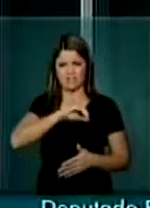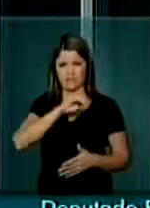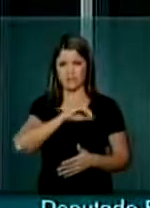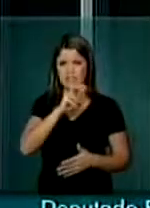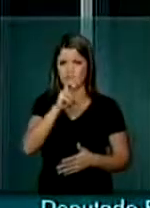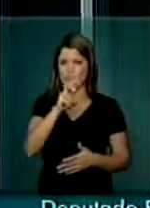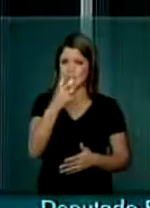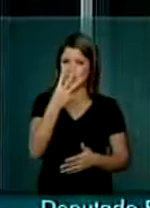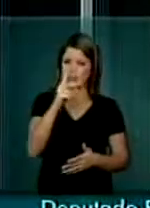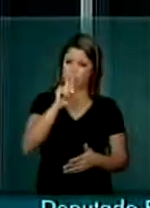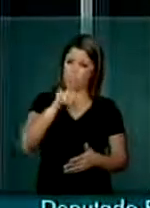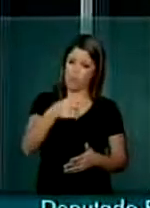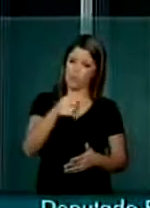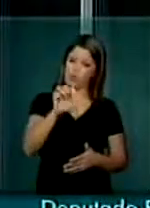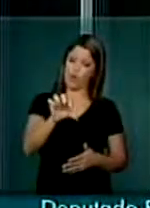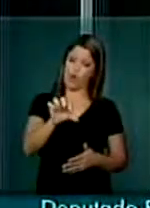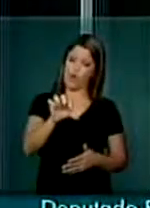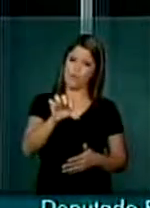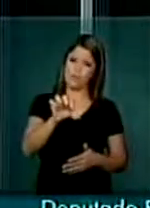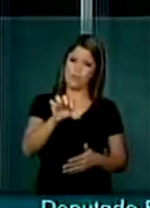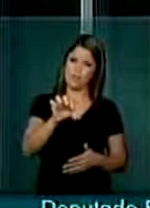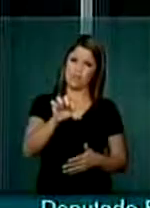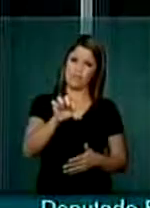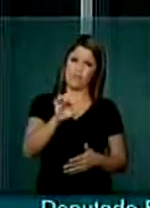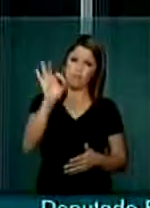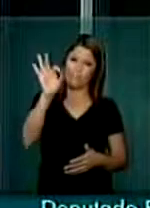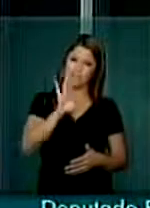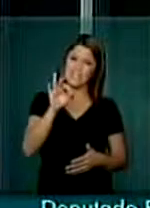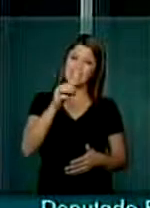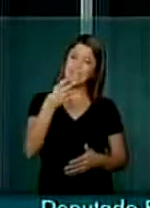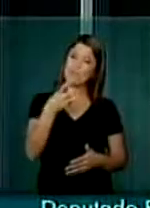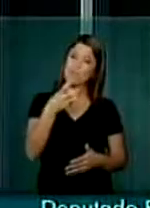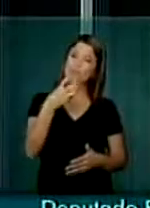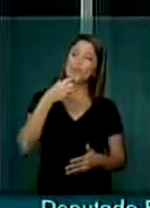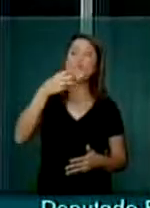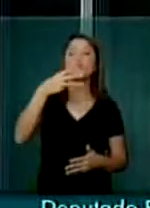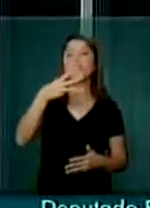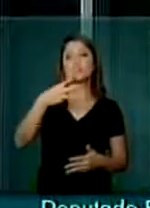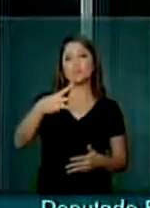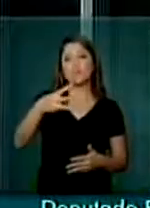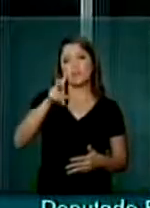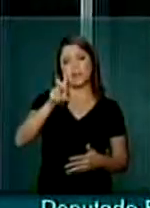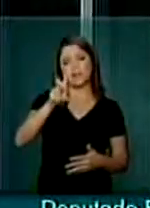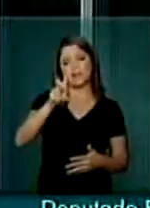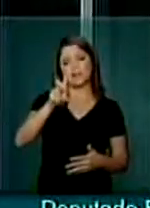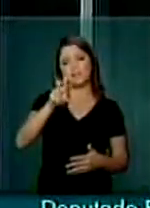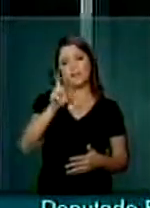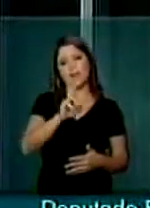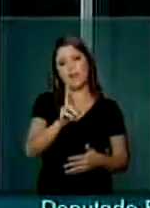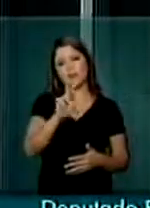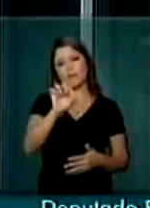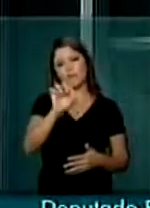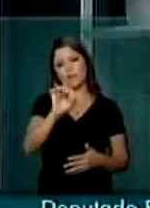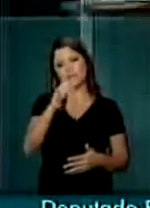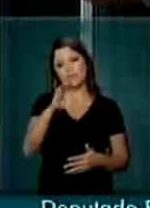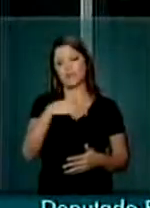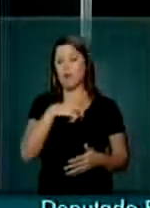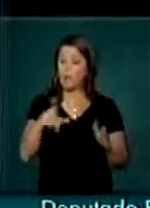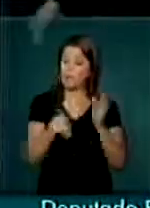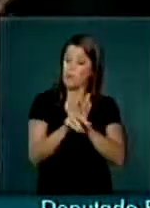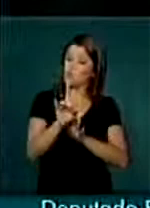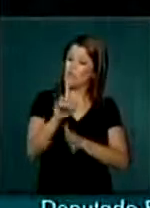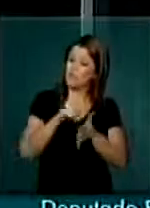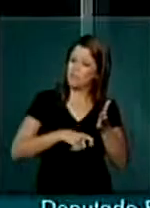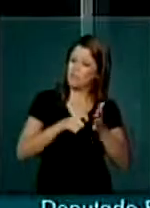,9%, então R$,90 de impostos. Isso é uma